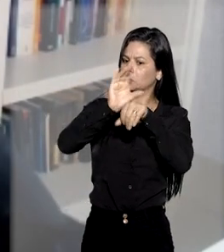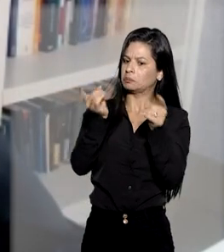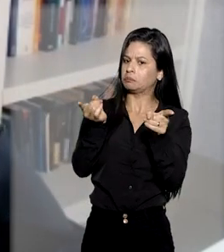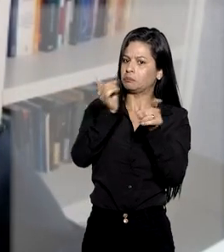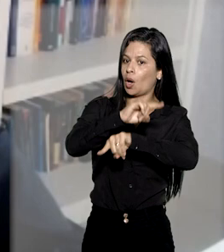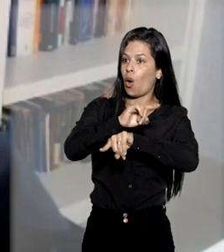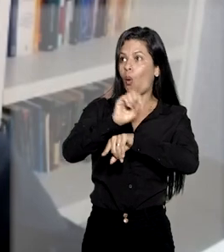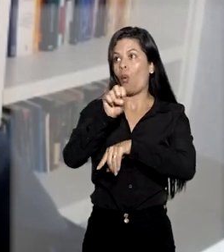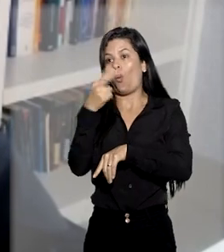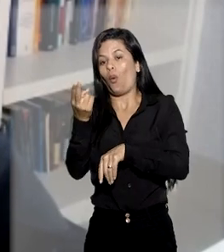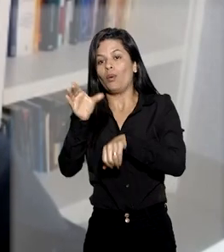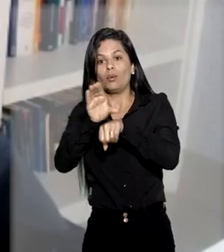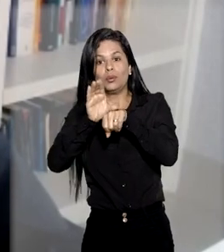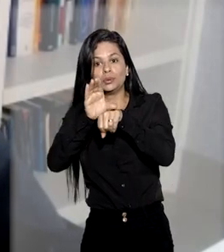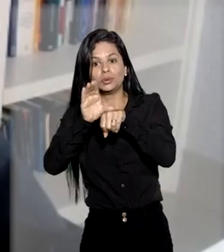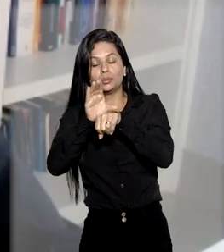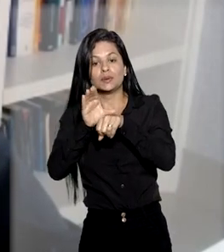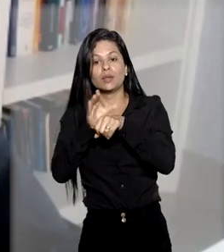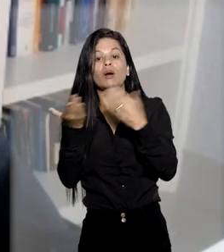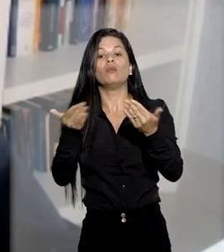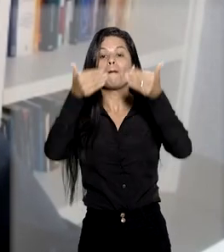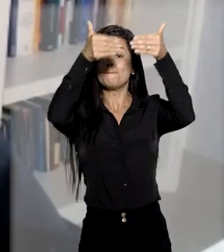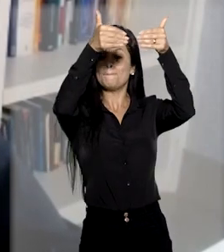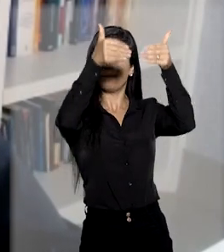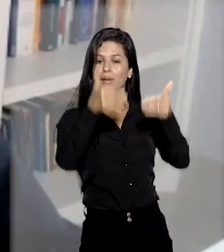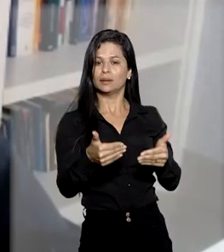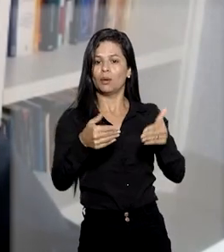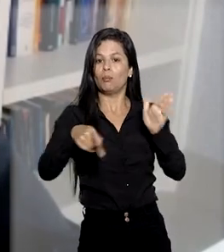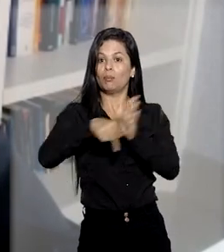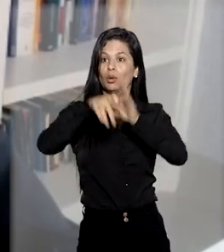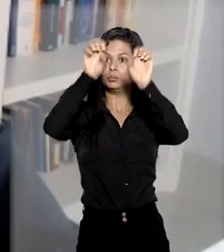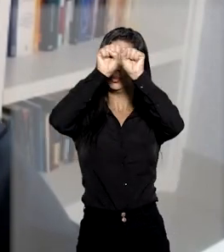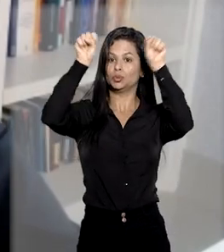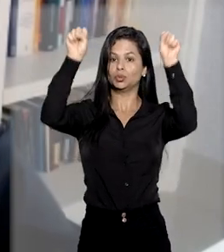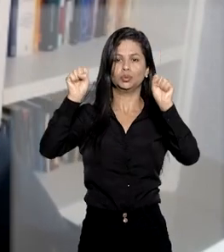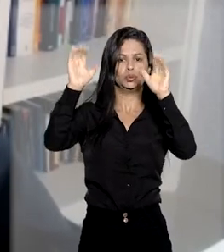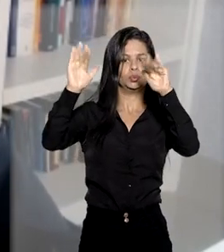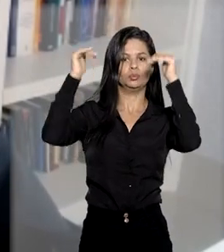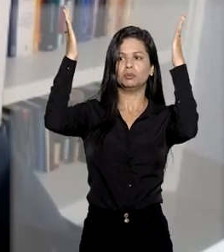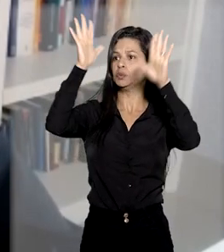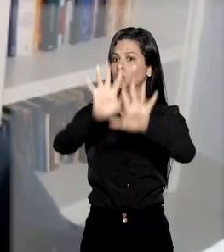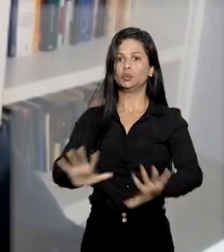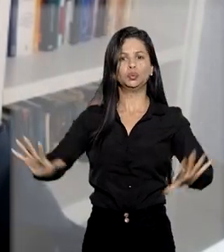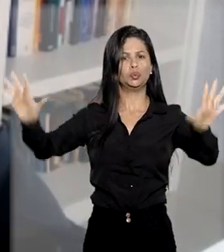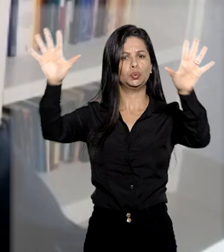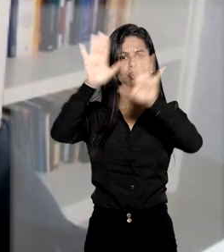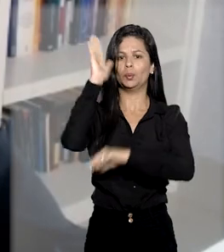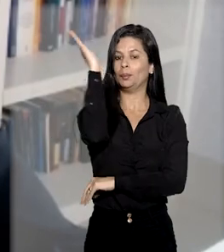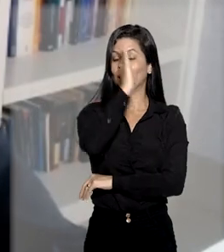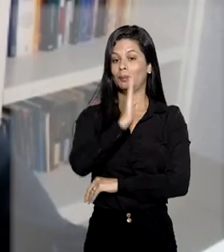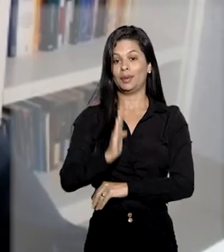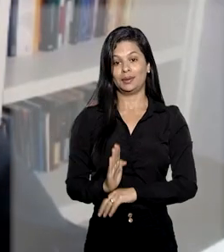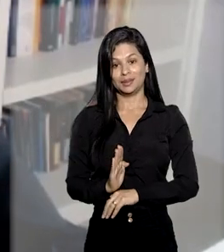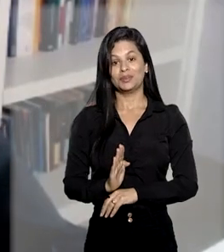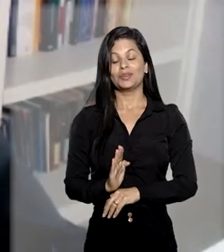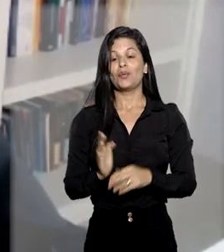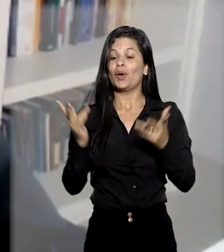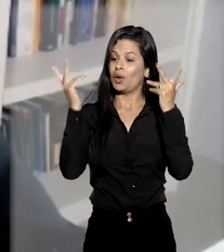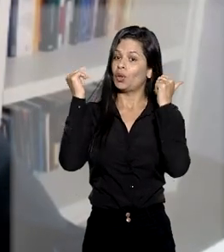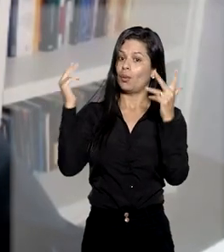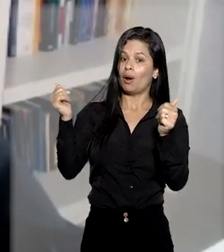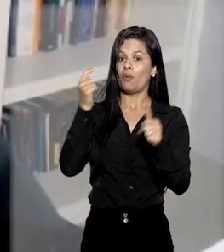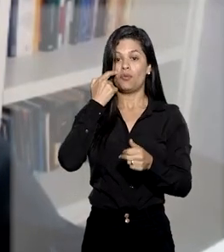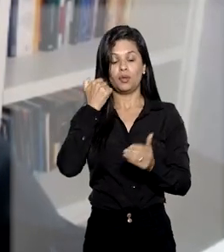inconstitucionalidade de uma norma, esse padrão fixado pelo Supremo, ele é obrigatório para todo o Brasil. Então, é muito comum a